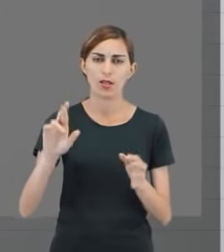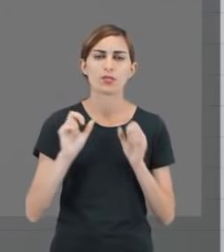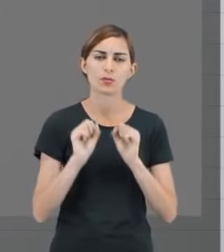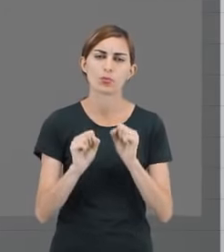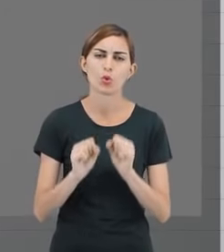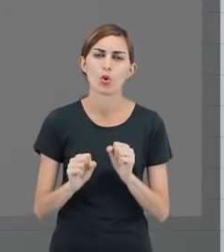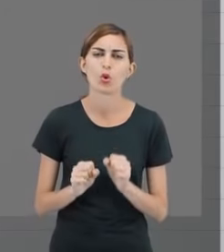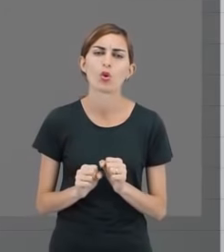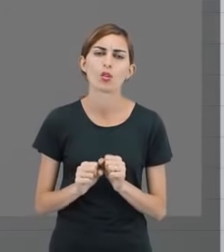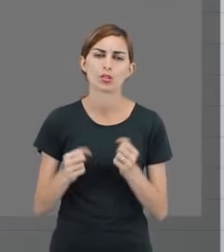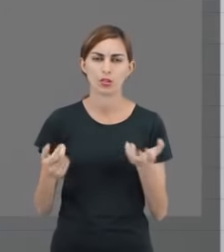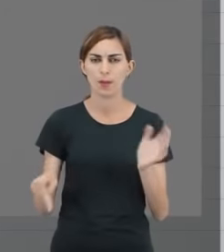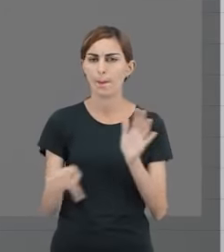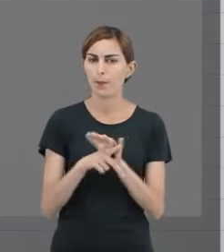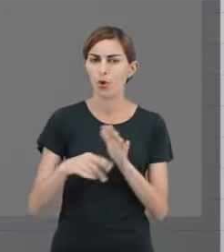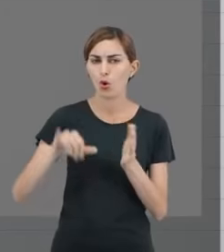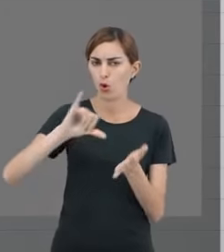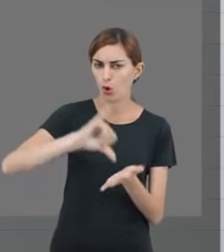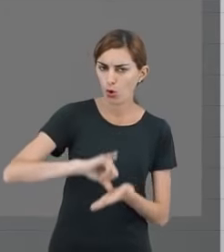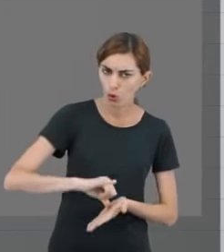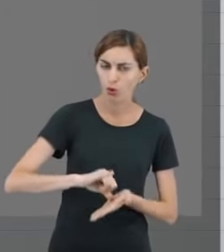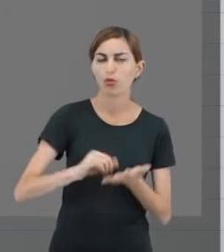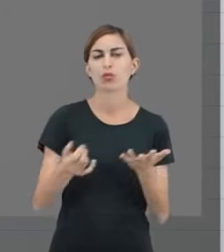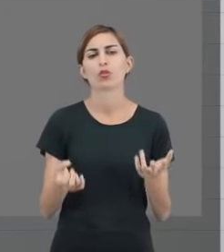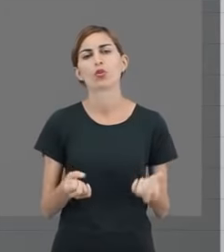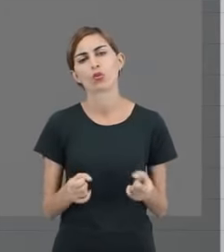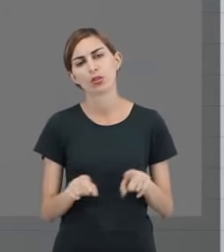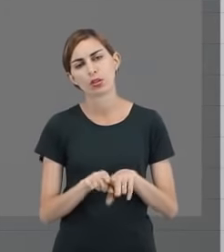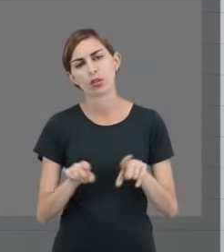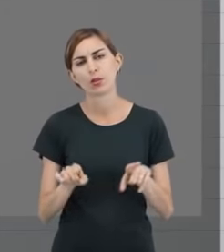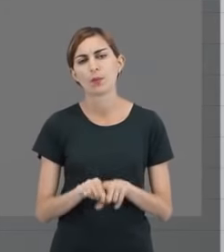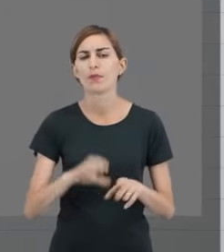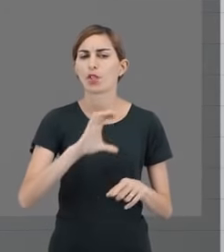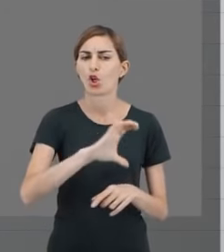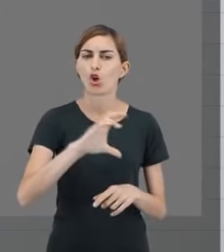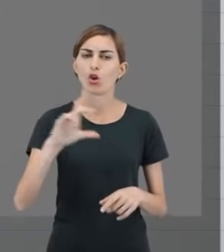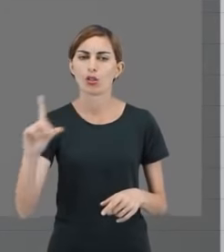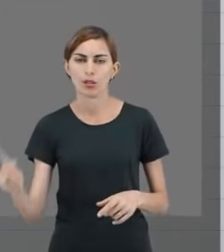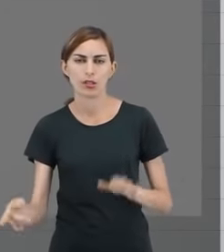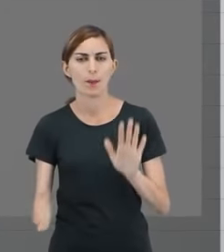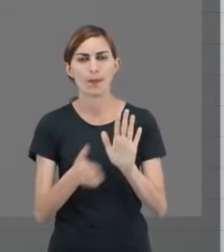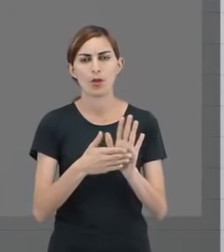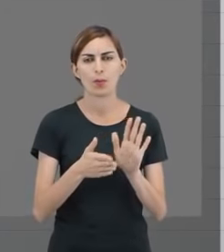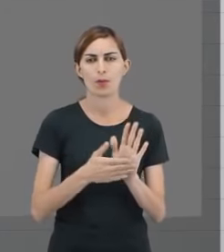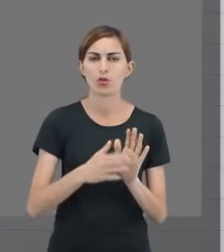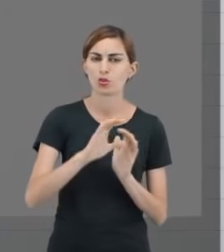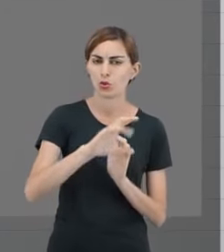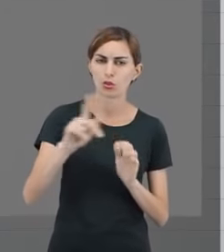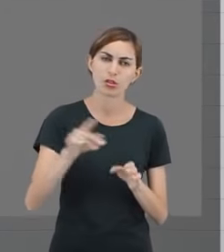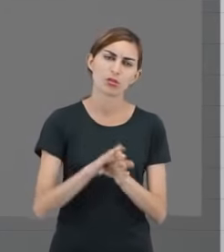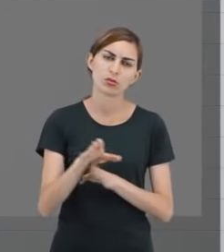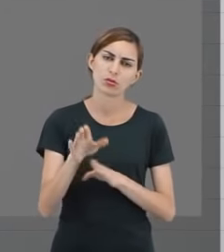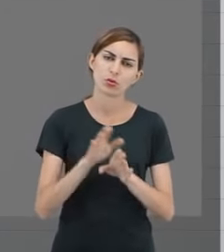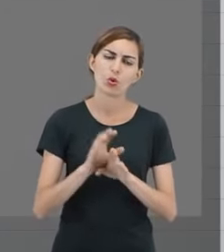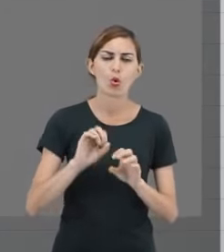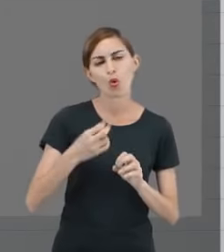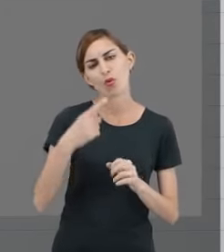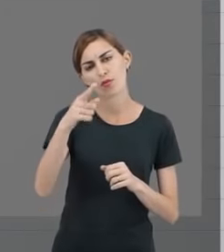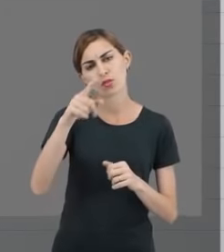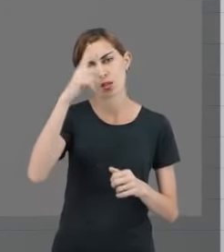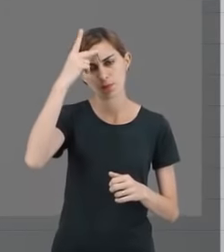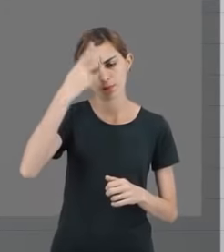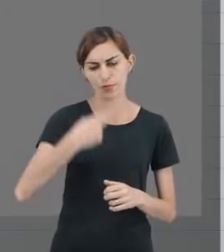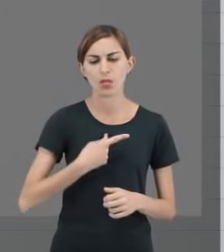oferecidas pelo polo, podem ser oferecidas pela coordenação, propostas pela coordenação de curso, ou você pode fazer